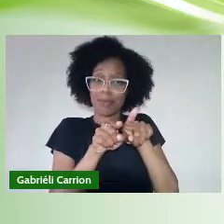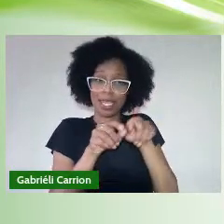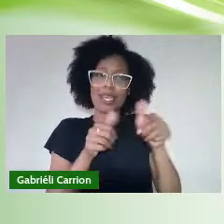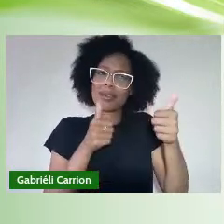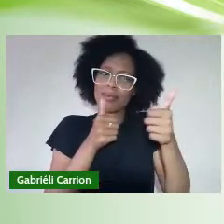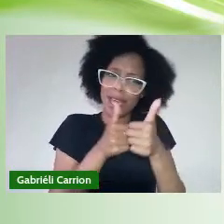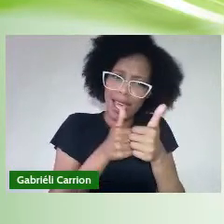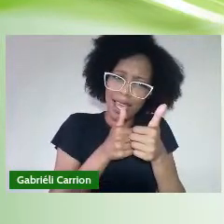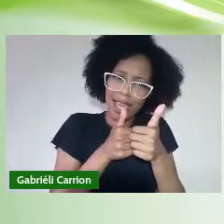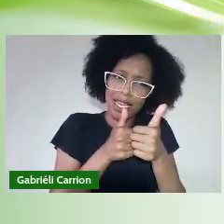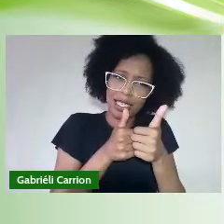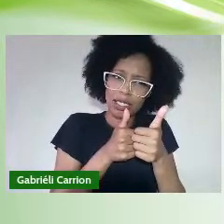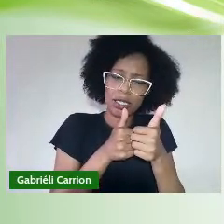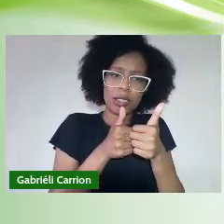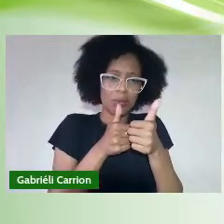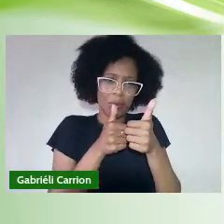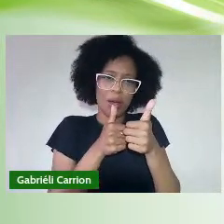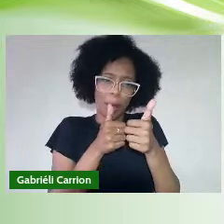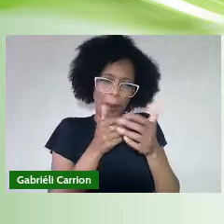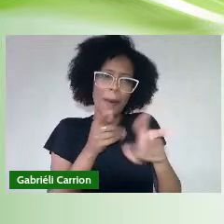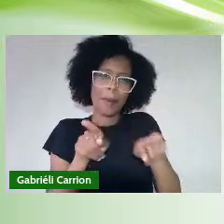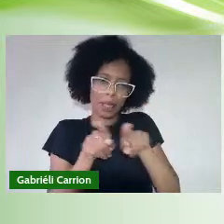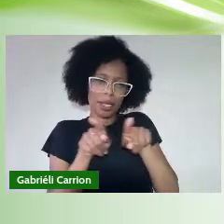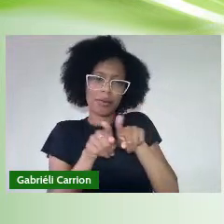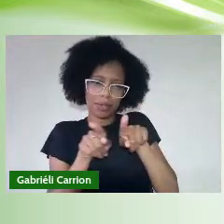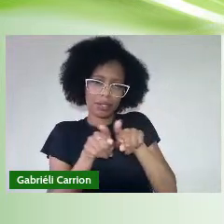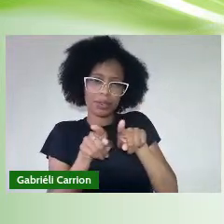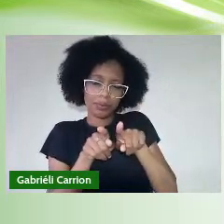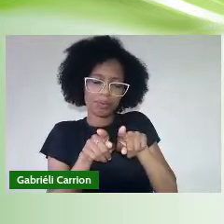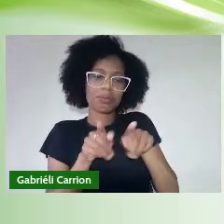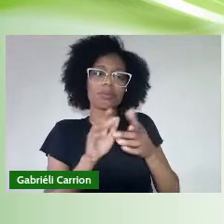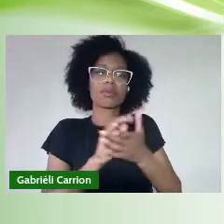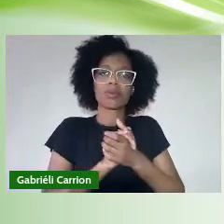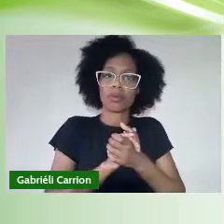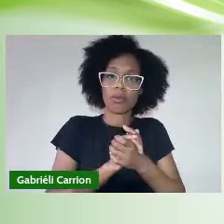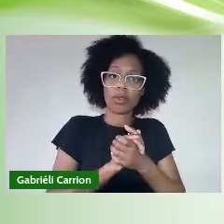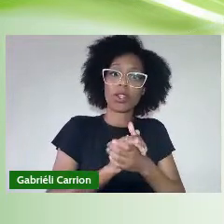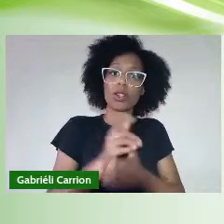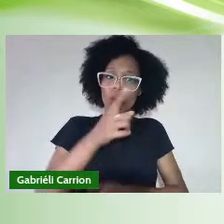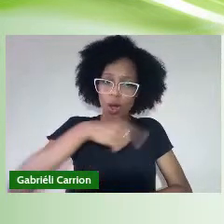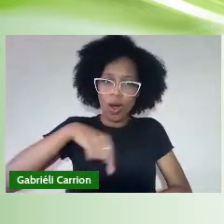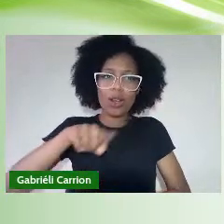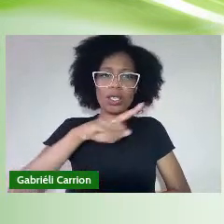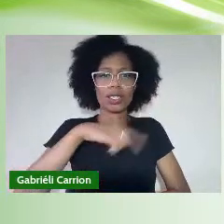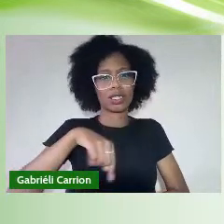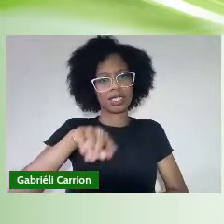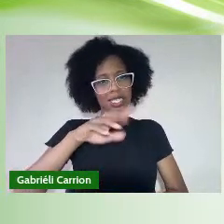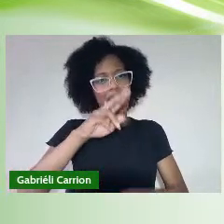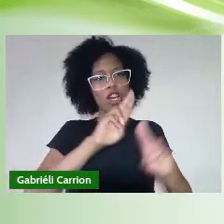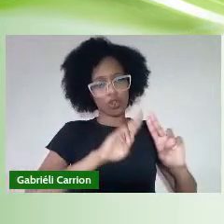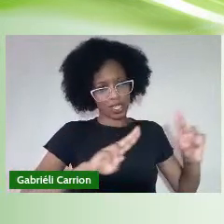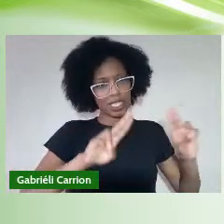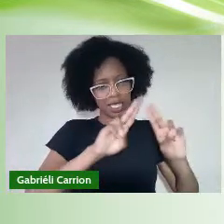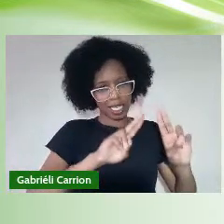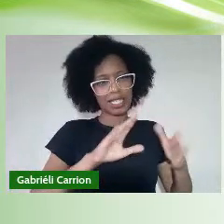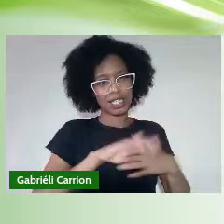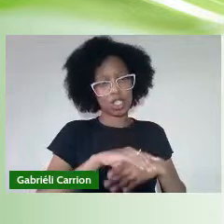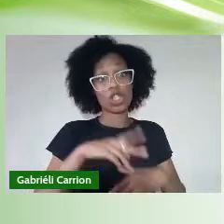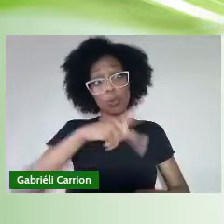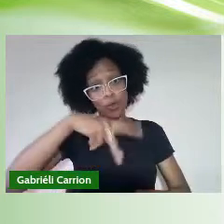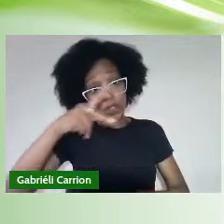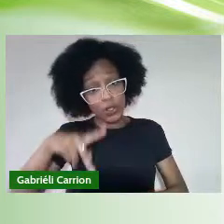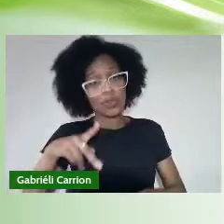próximo inicialmente Que somos todos nós o coletivo da universidade Os professores, os